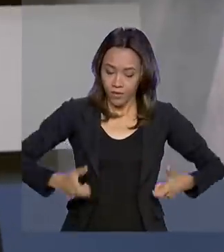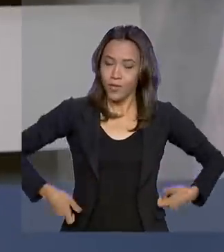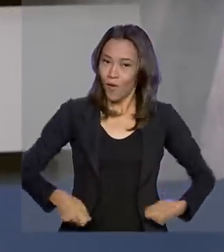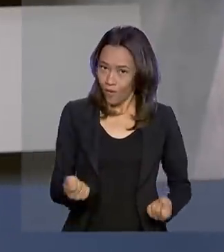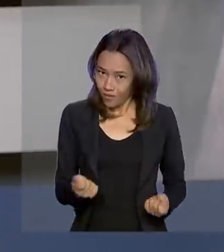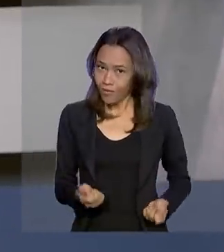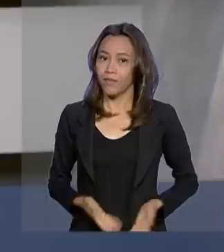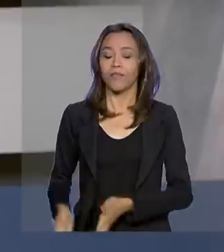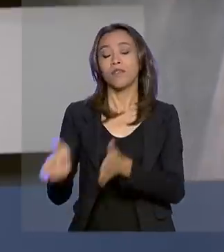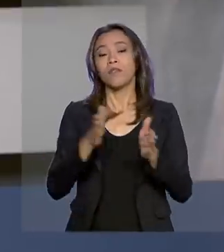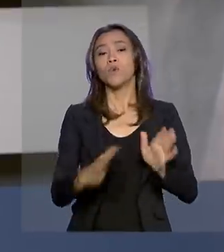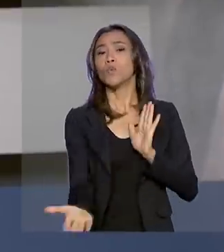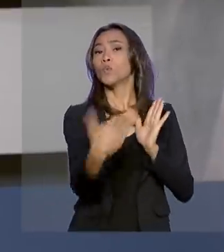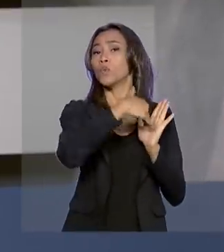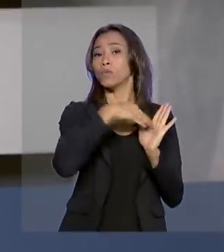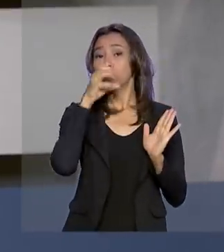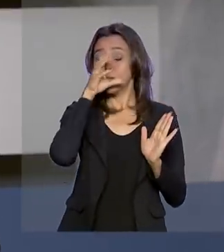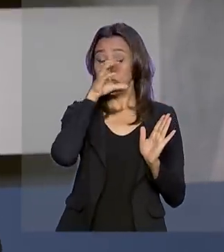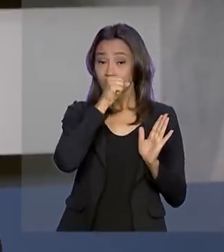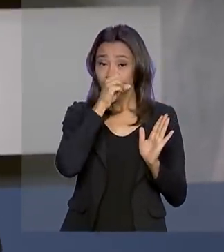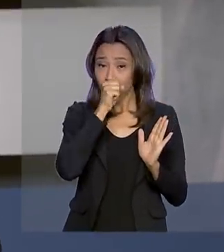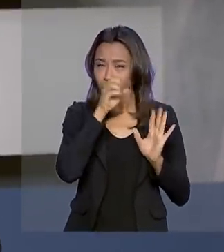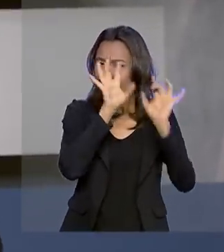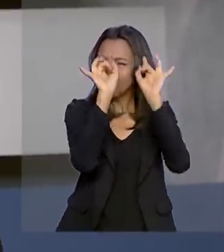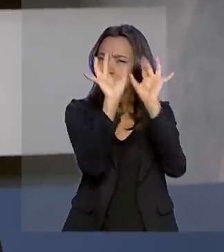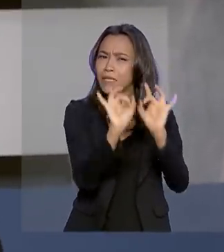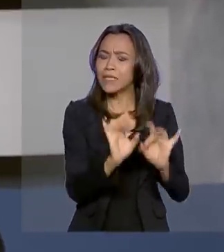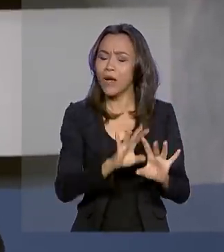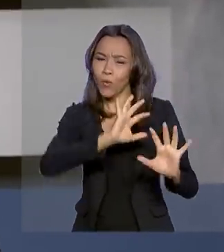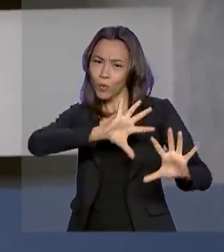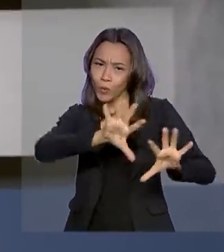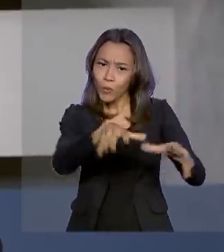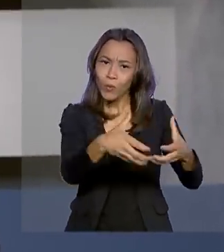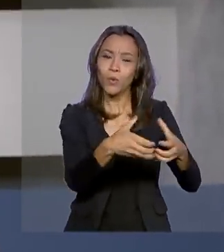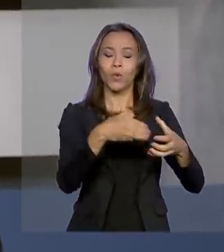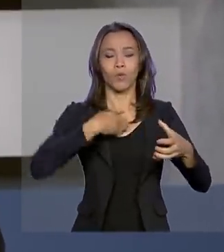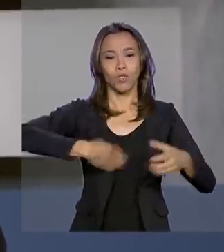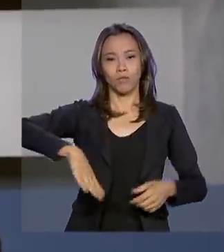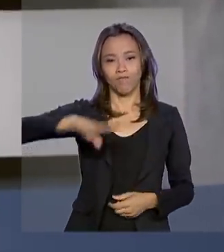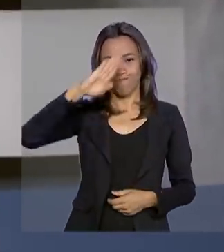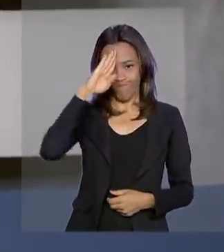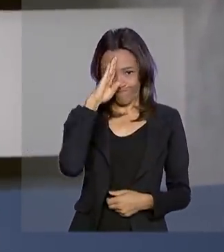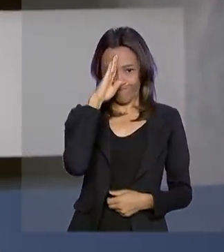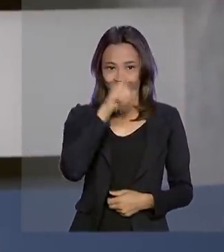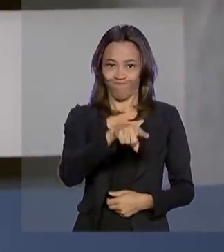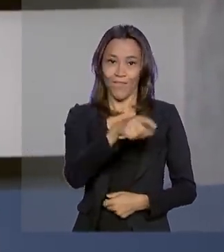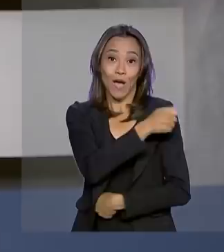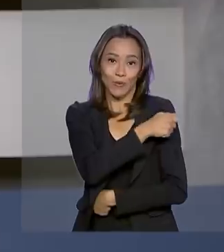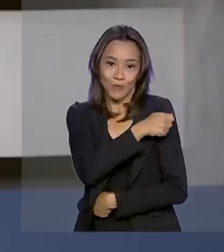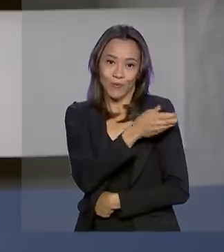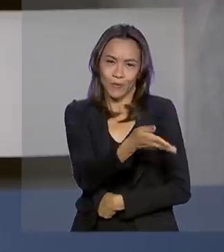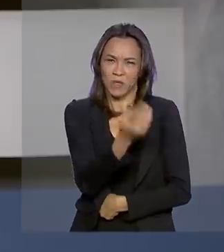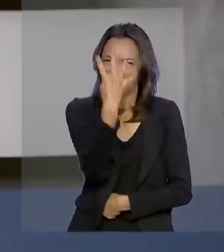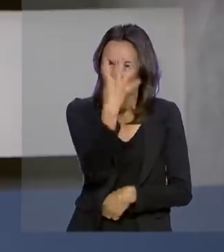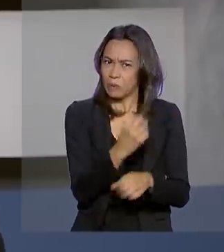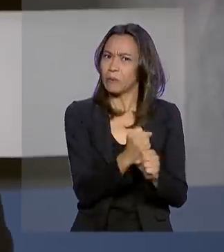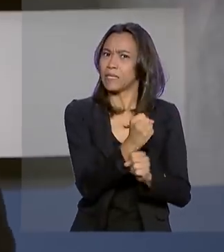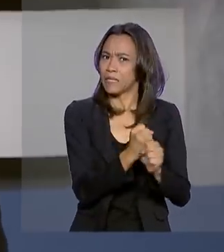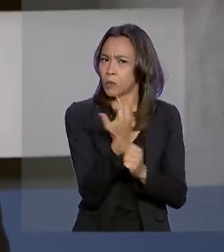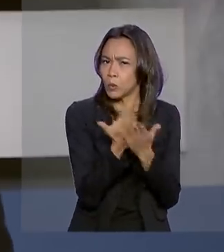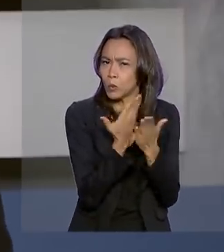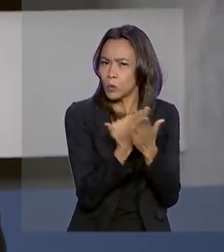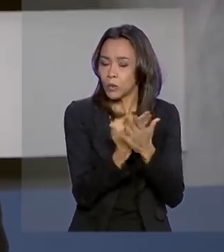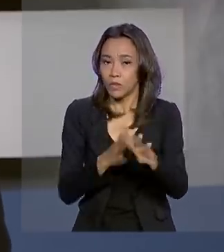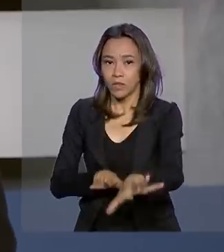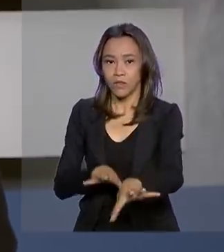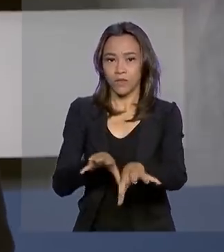O último sábado foi um dia especial para uma turma de cadetes do Exército. Depois de 4 anos, eles se formaram na